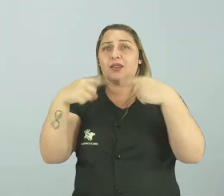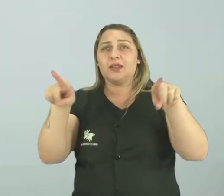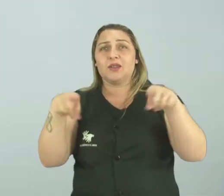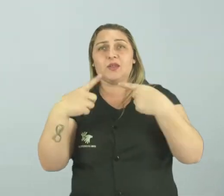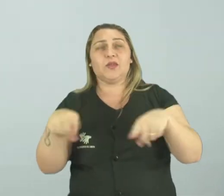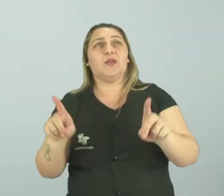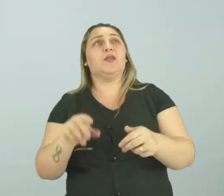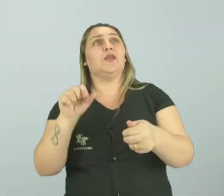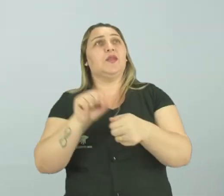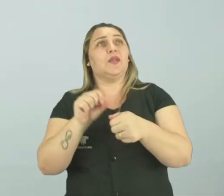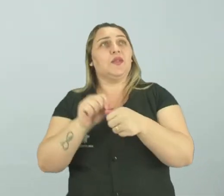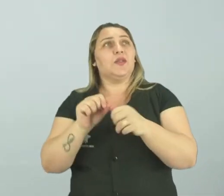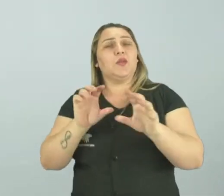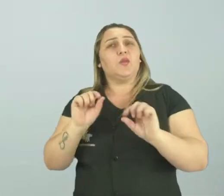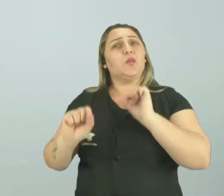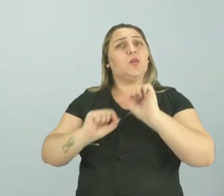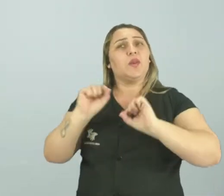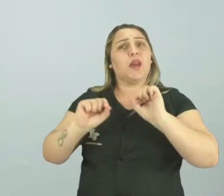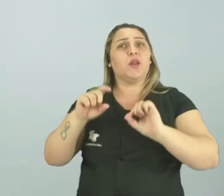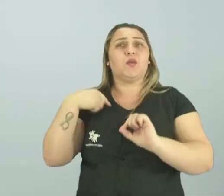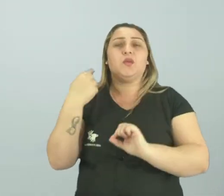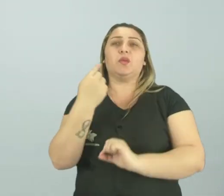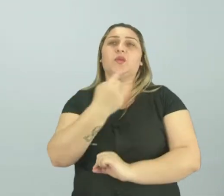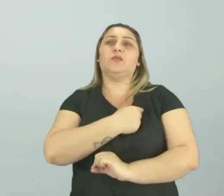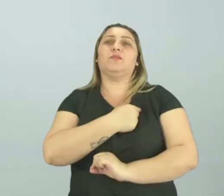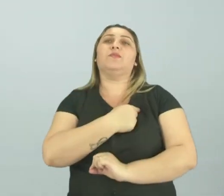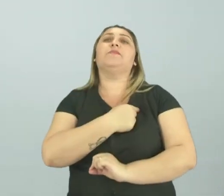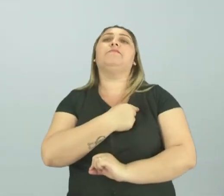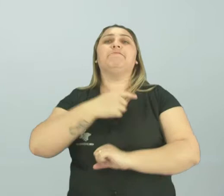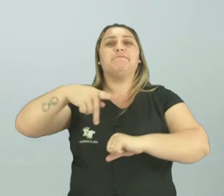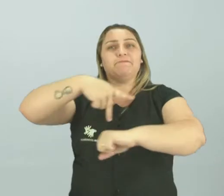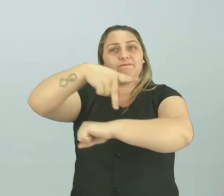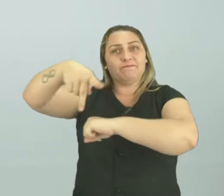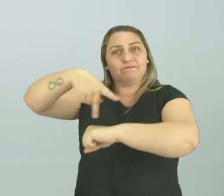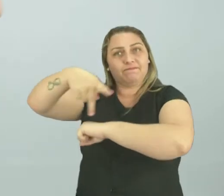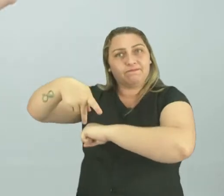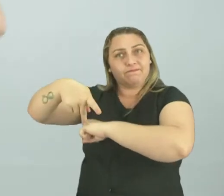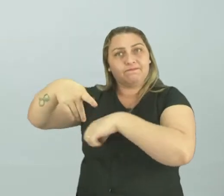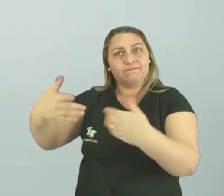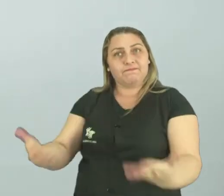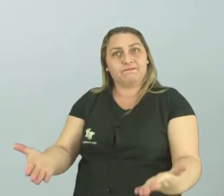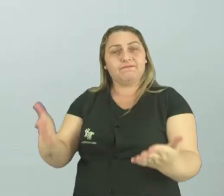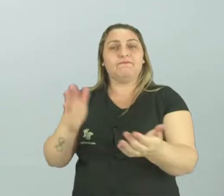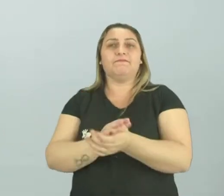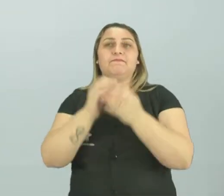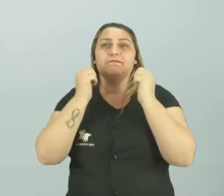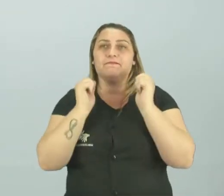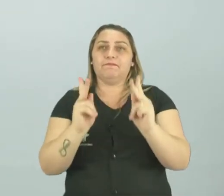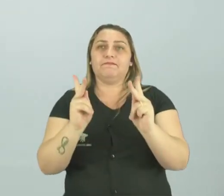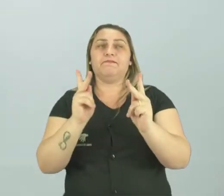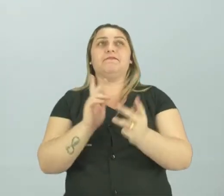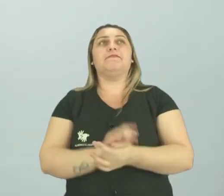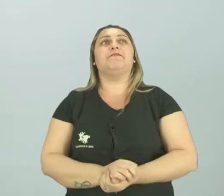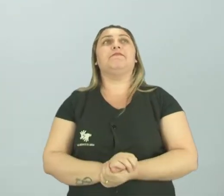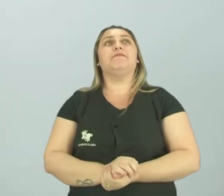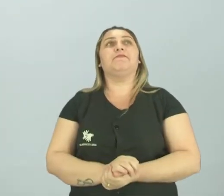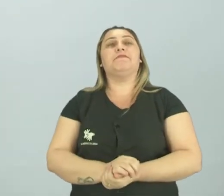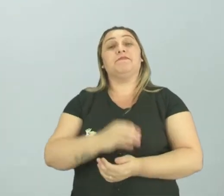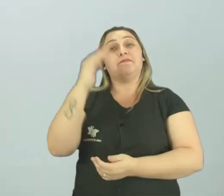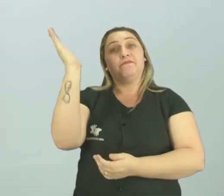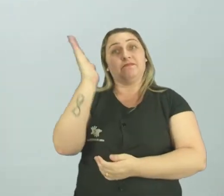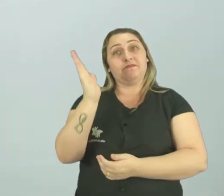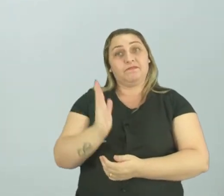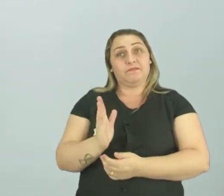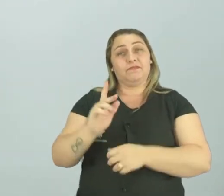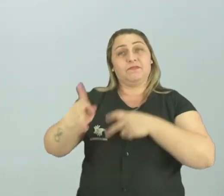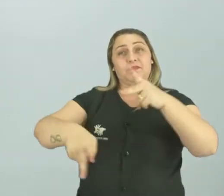Então, ele faz parte do quê? Do nosso país. Tudo bem? Então, a população brasileira é